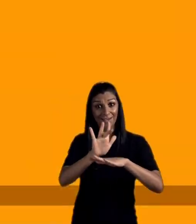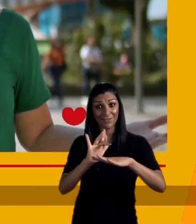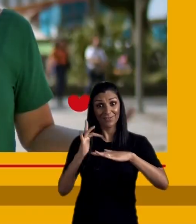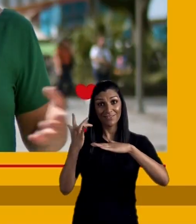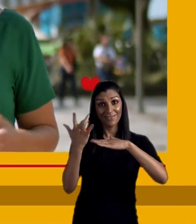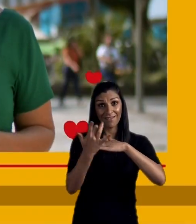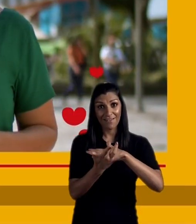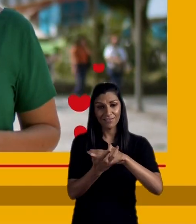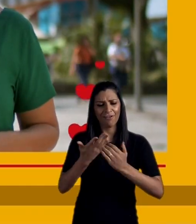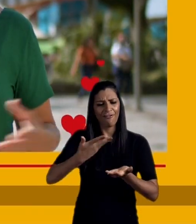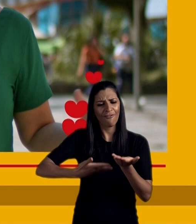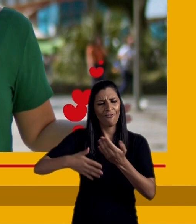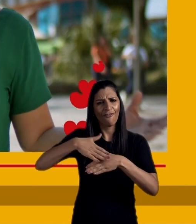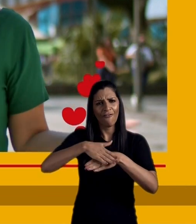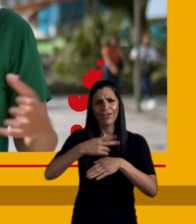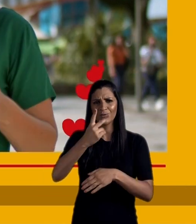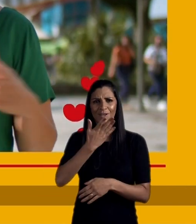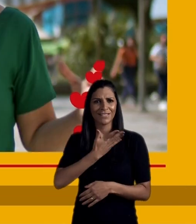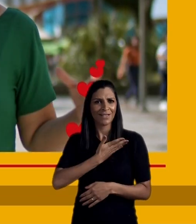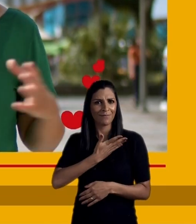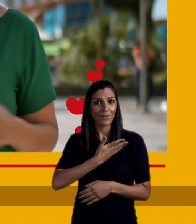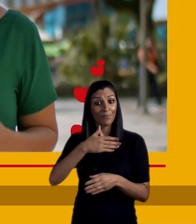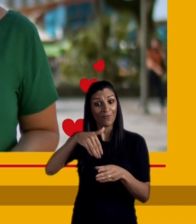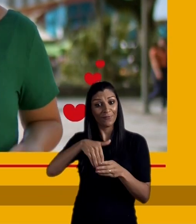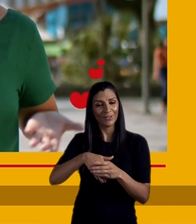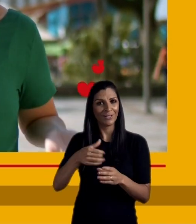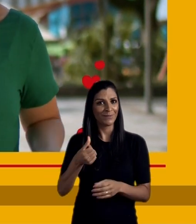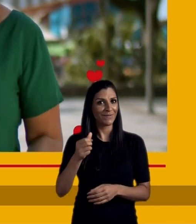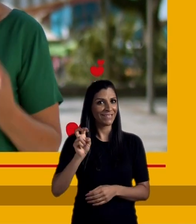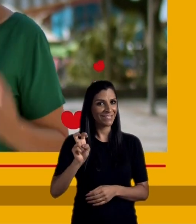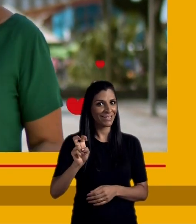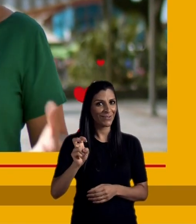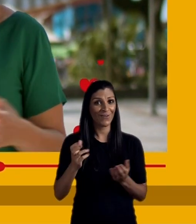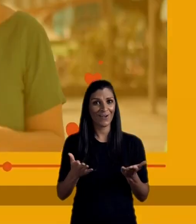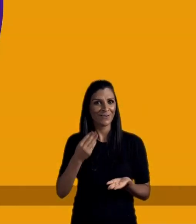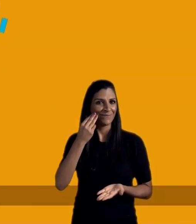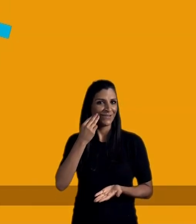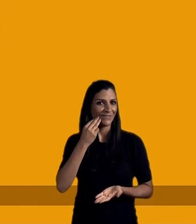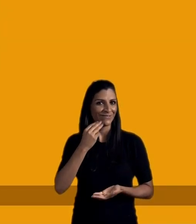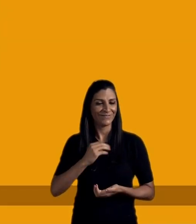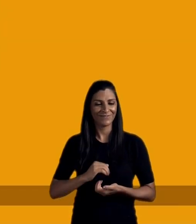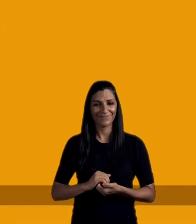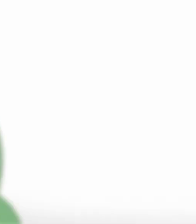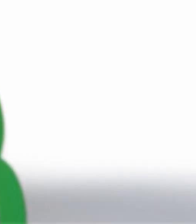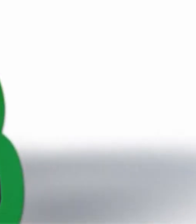Acessa as nossas redes sociais e conversa com tuas amigas e amigos para votar no Meia Sim.